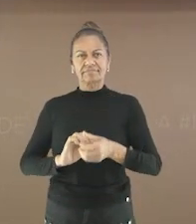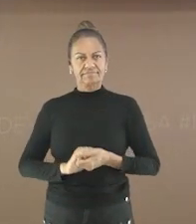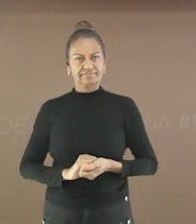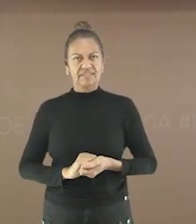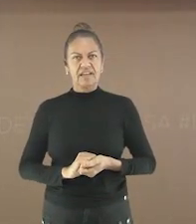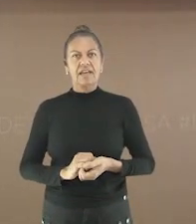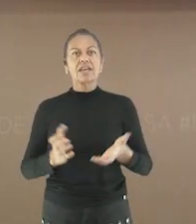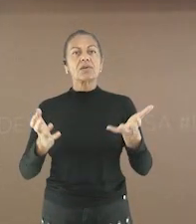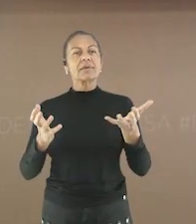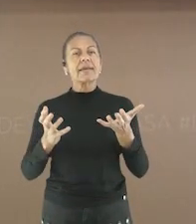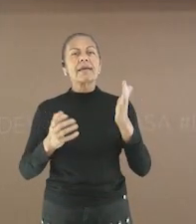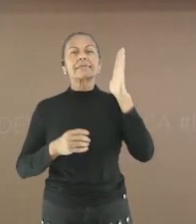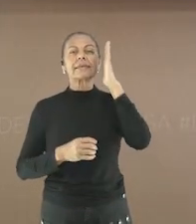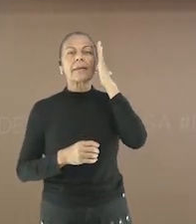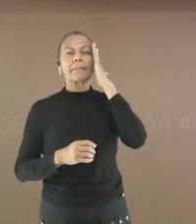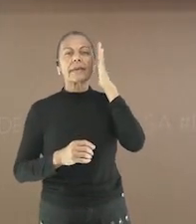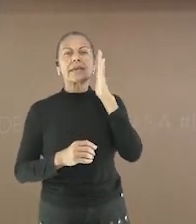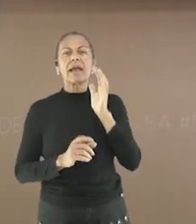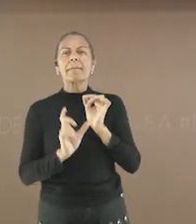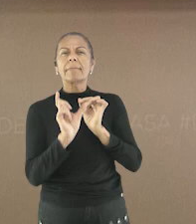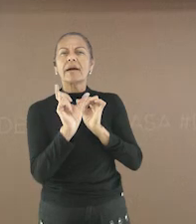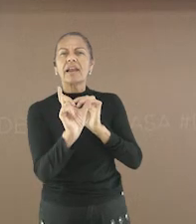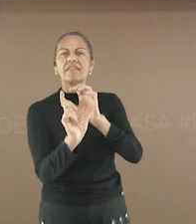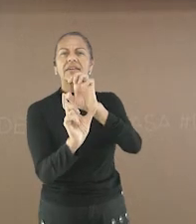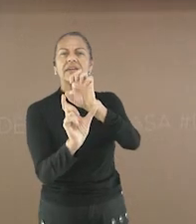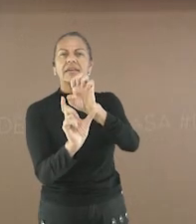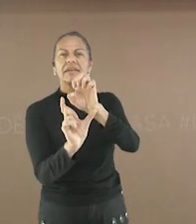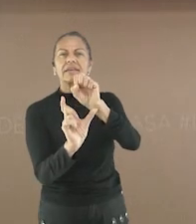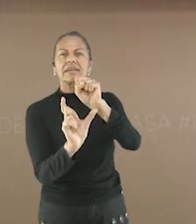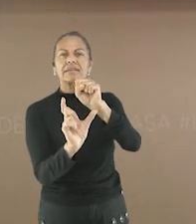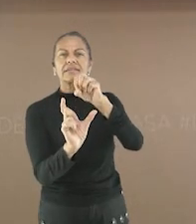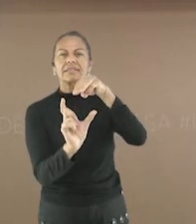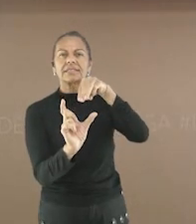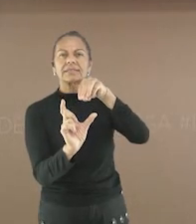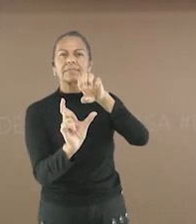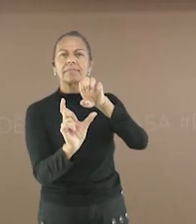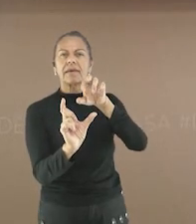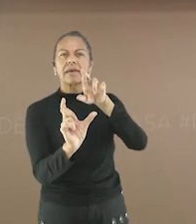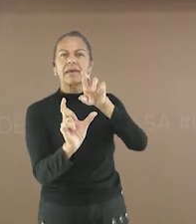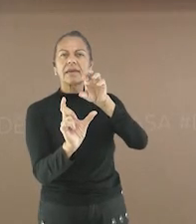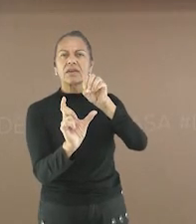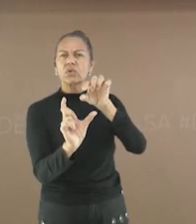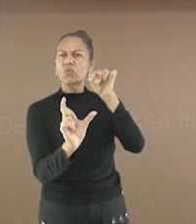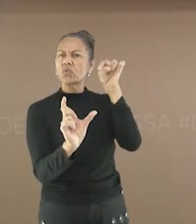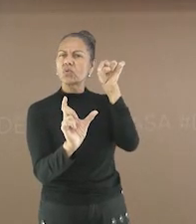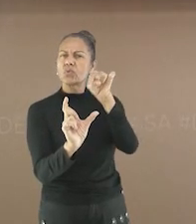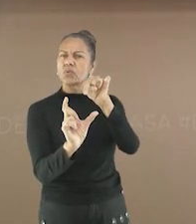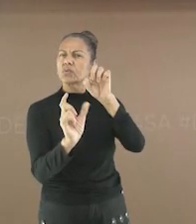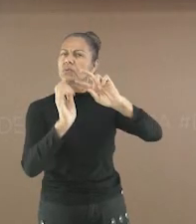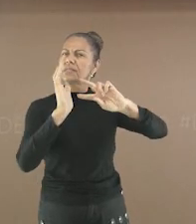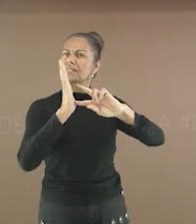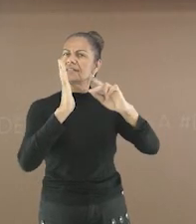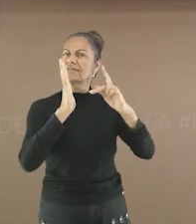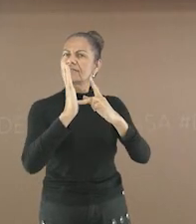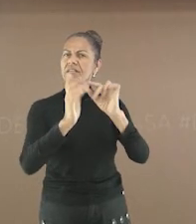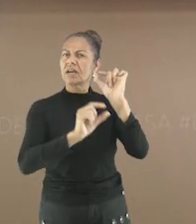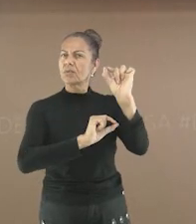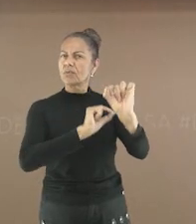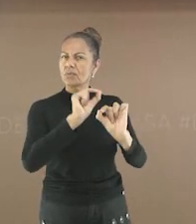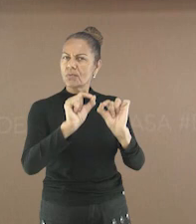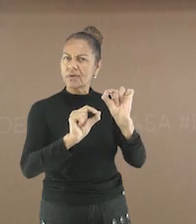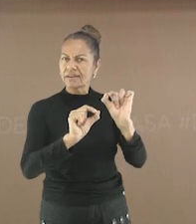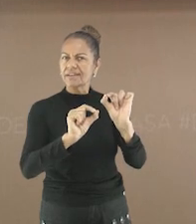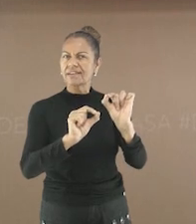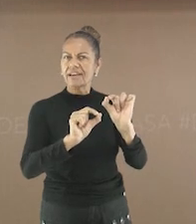significa a palavra esmero Vocês sabem o que significa? Não? Eu vou dar três opções